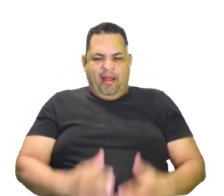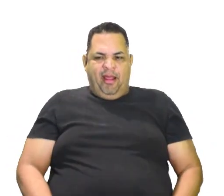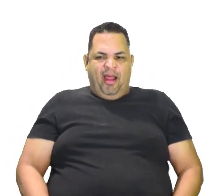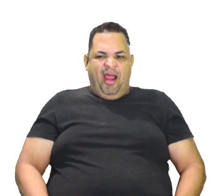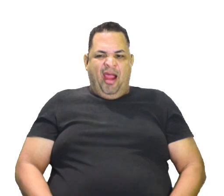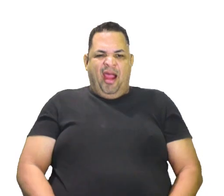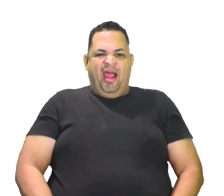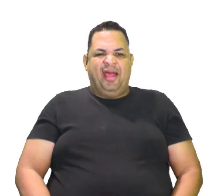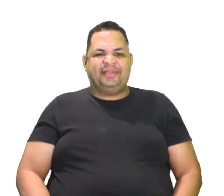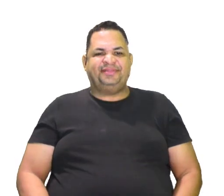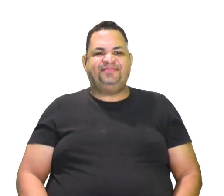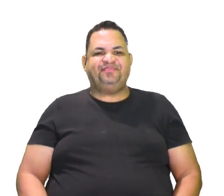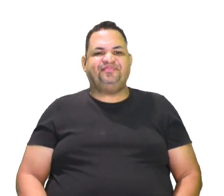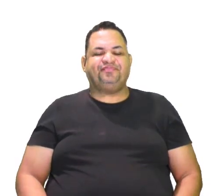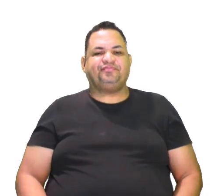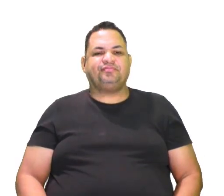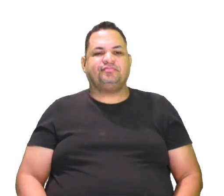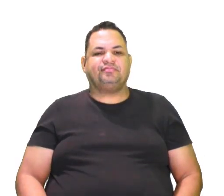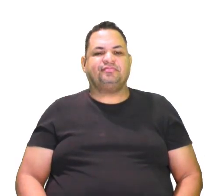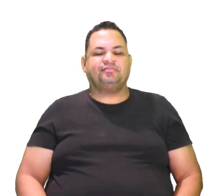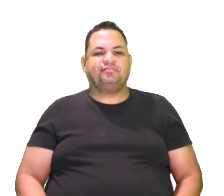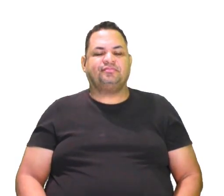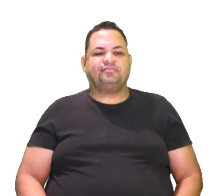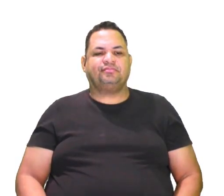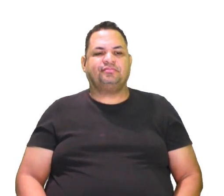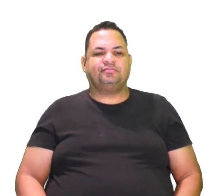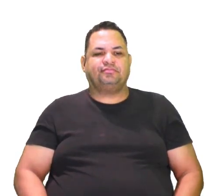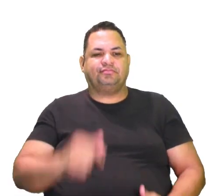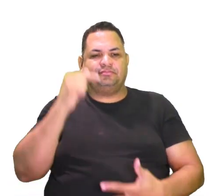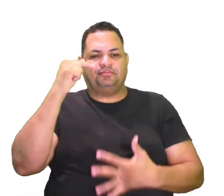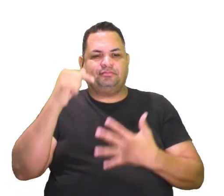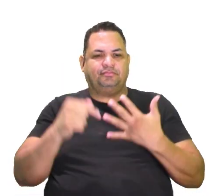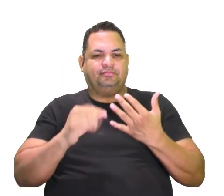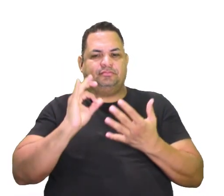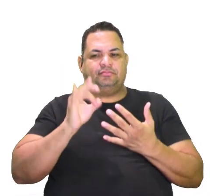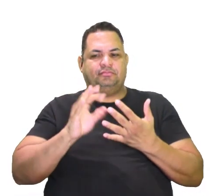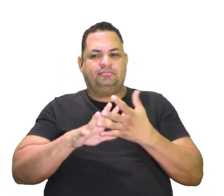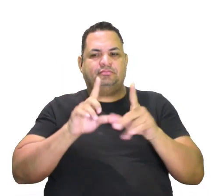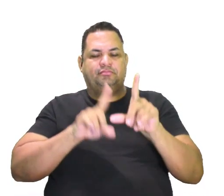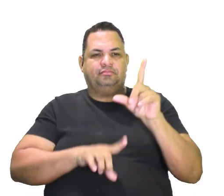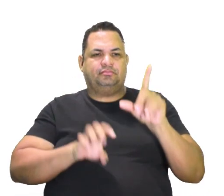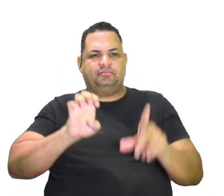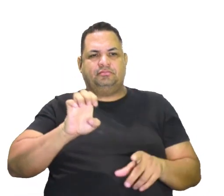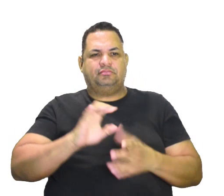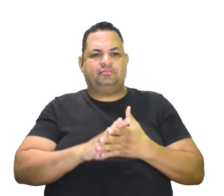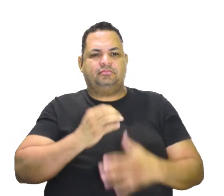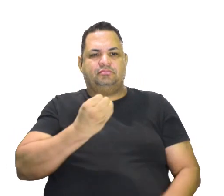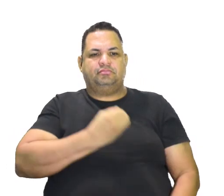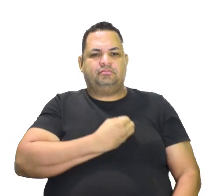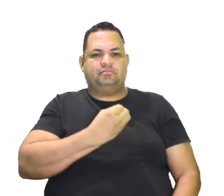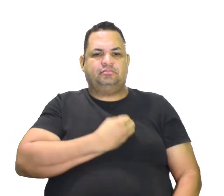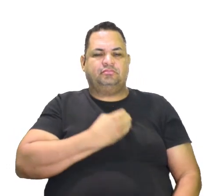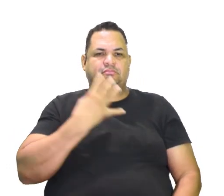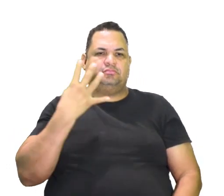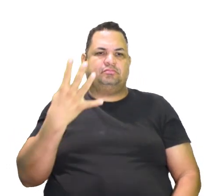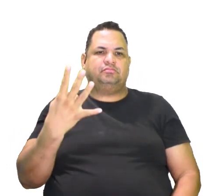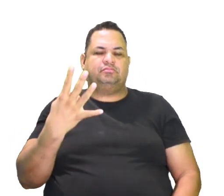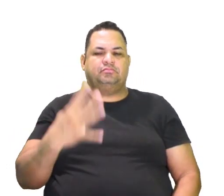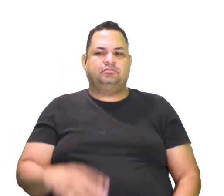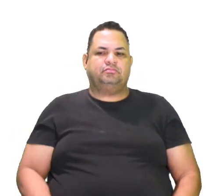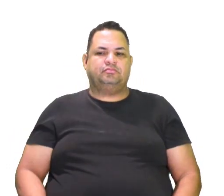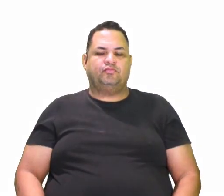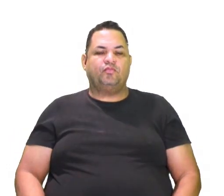está fora, certo? Então, por isso que a alternativa correta é a letra E. Na questão de número 4,